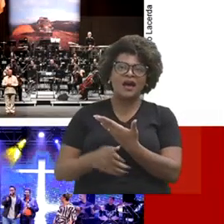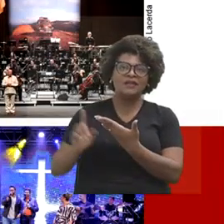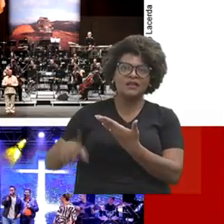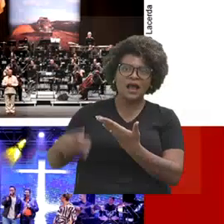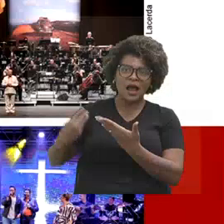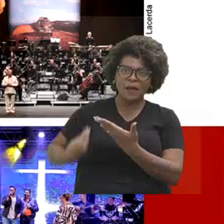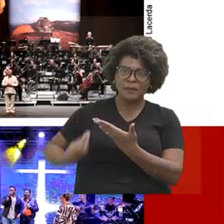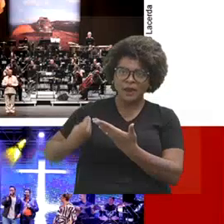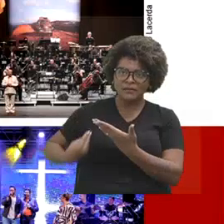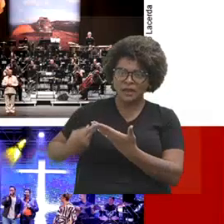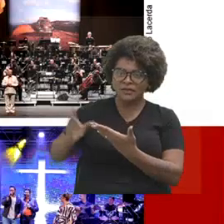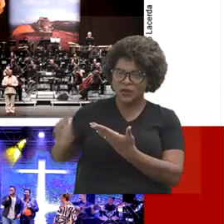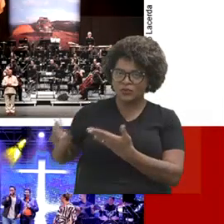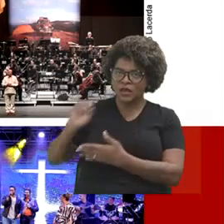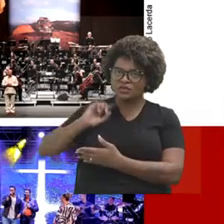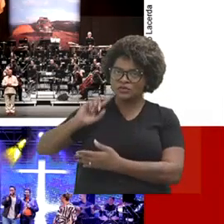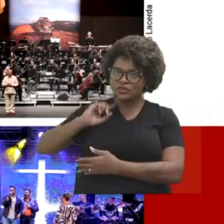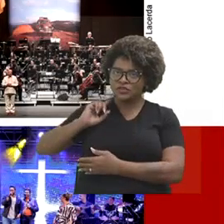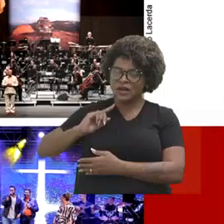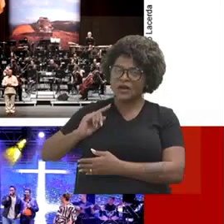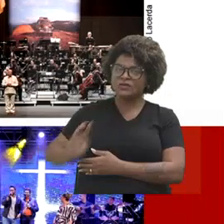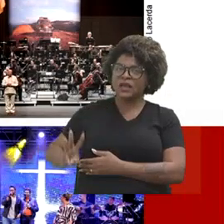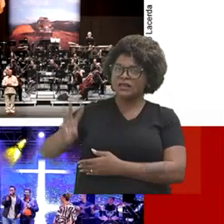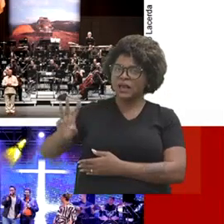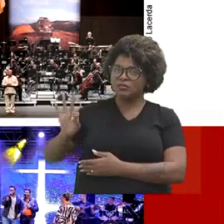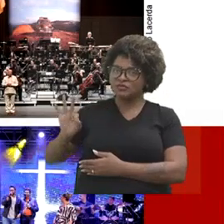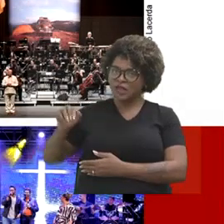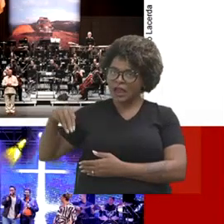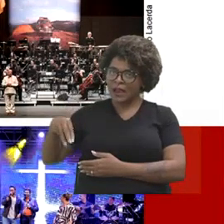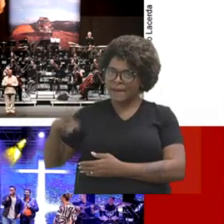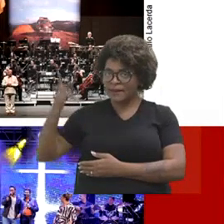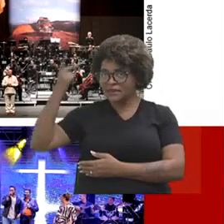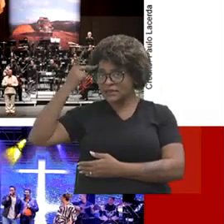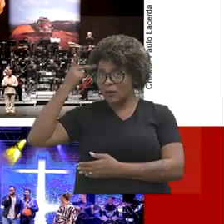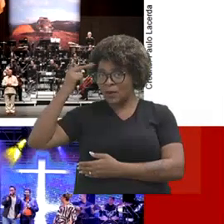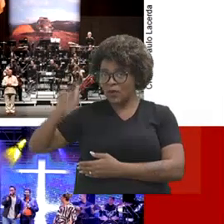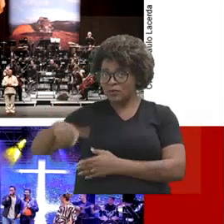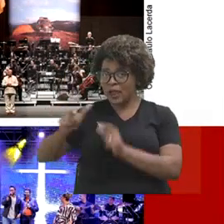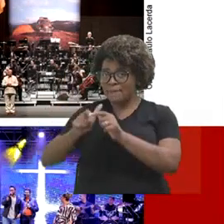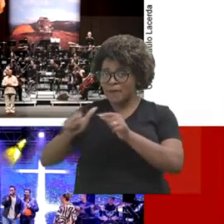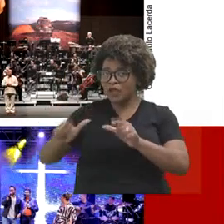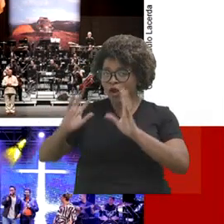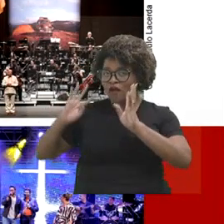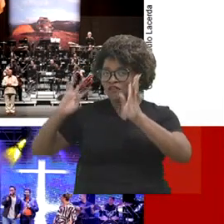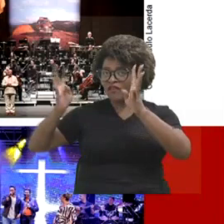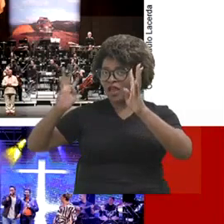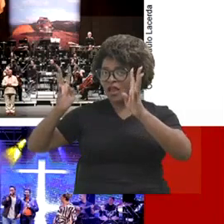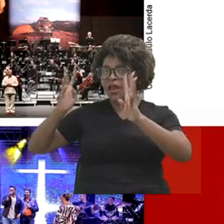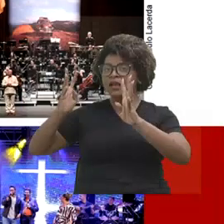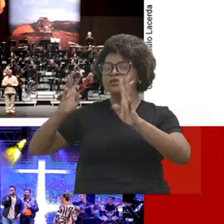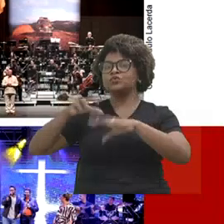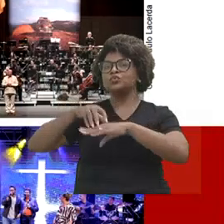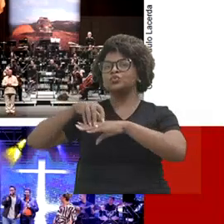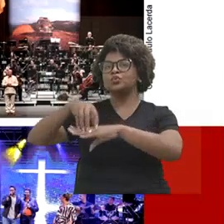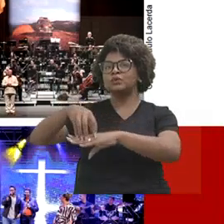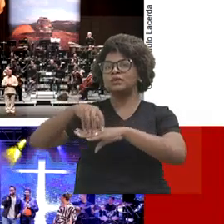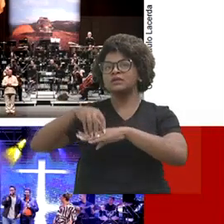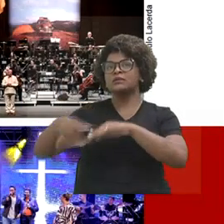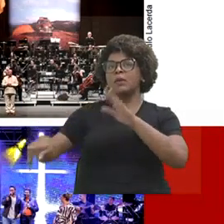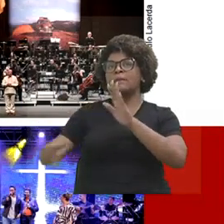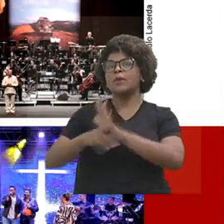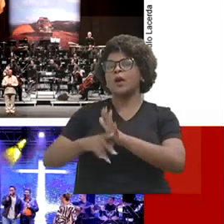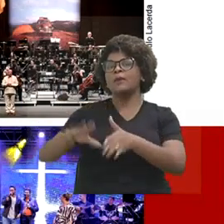na Travel Market, lá na WTM, Lá em São Paulo, que é a maior feira de turismo aí da América Latina. A gente